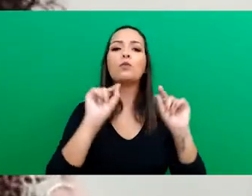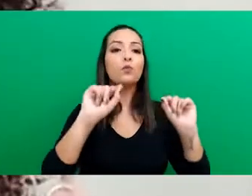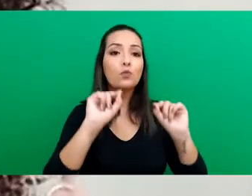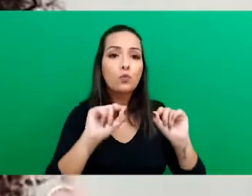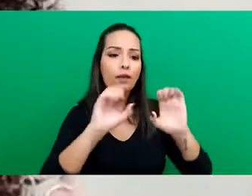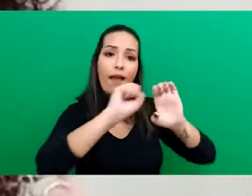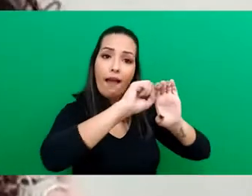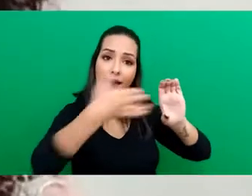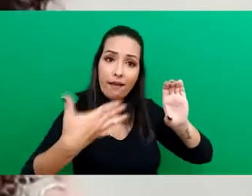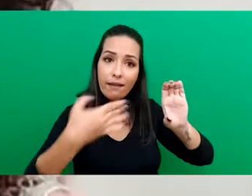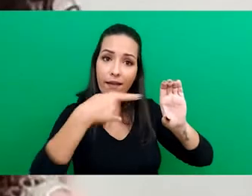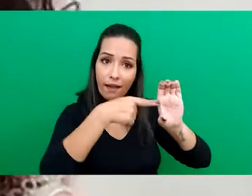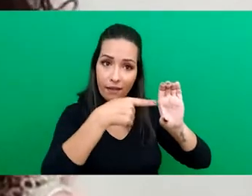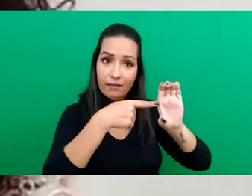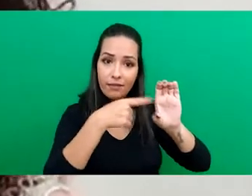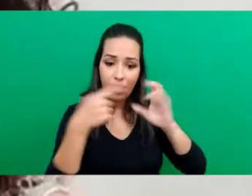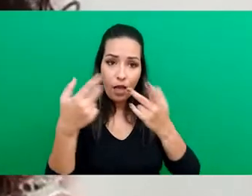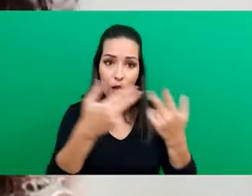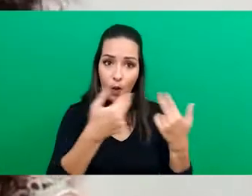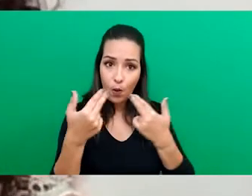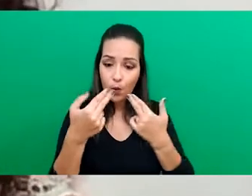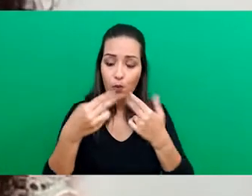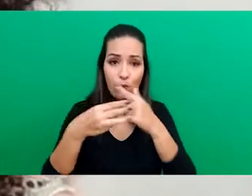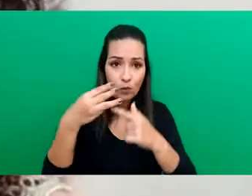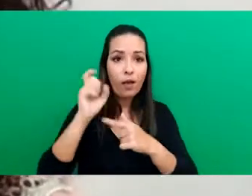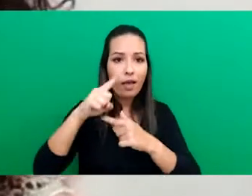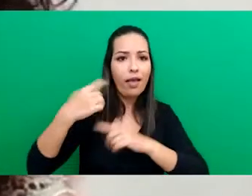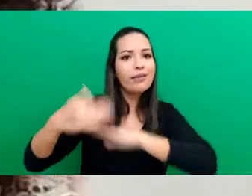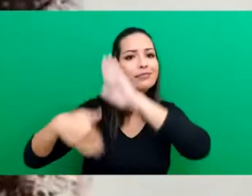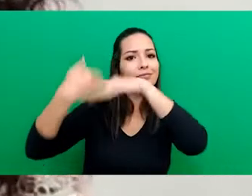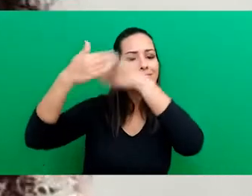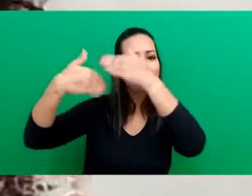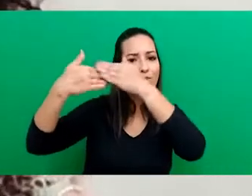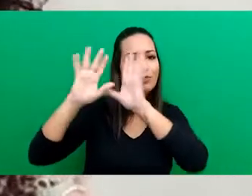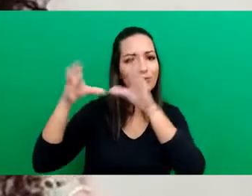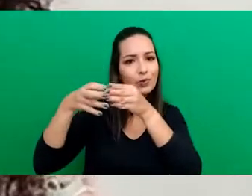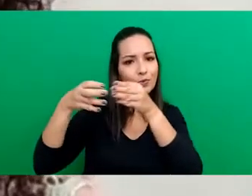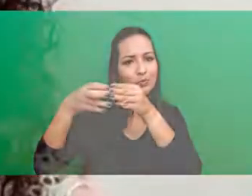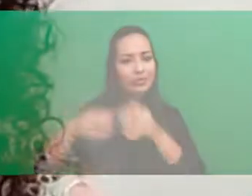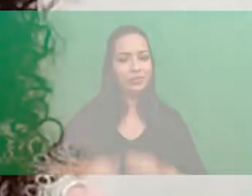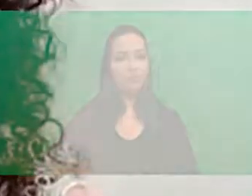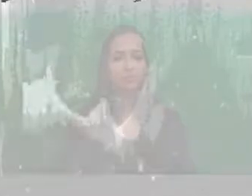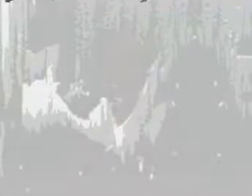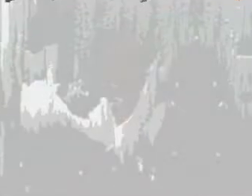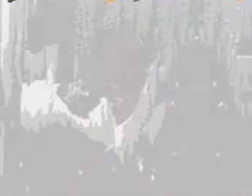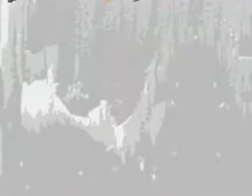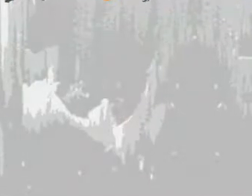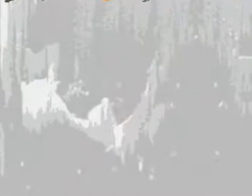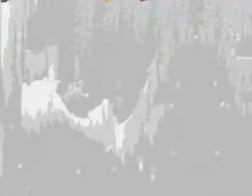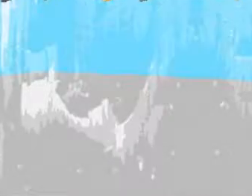como característica comum o processo de desenvolvimento da comunidade.